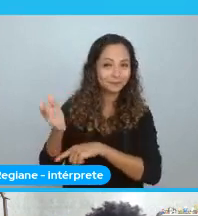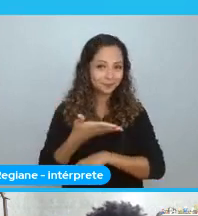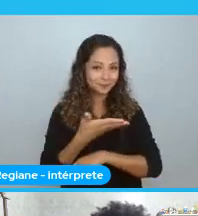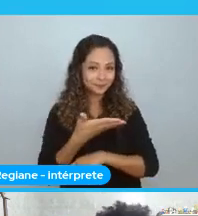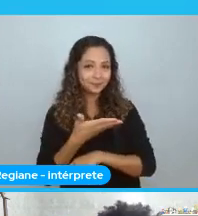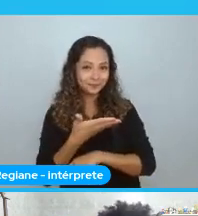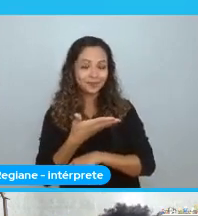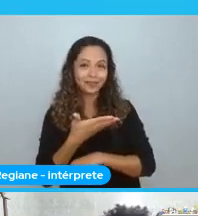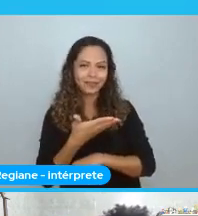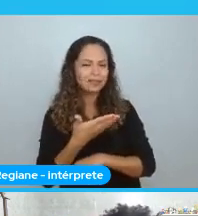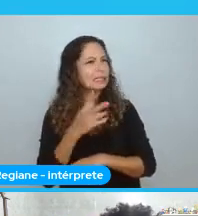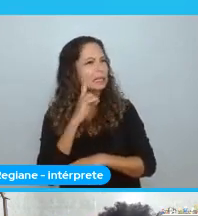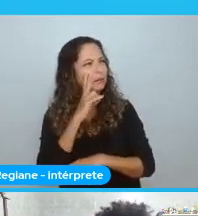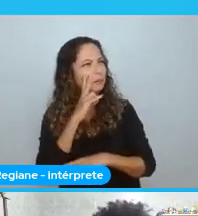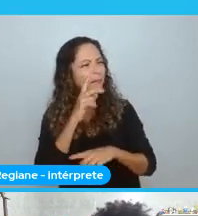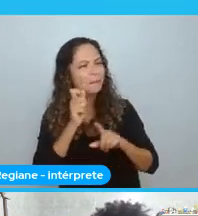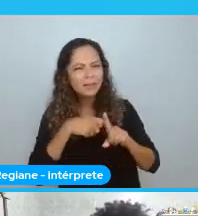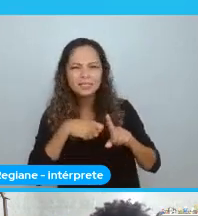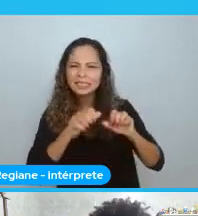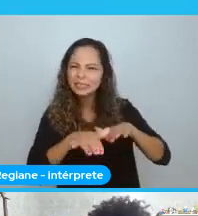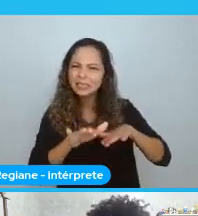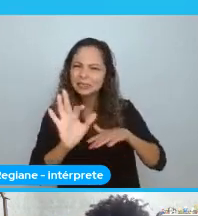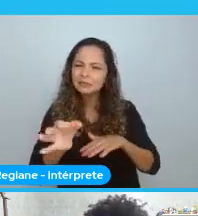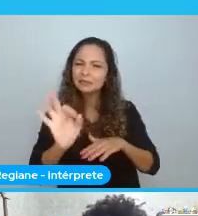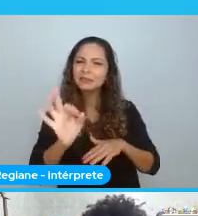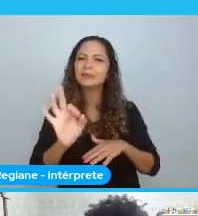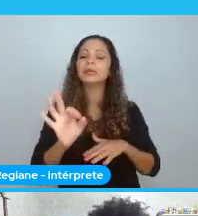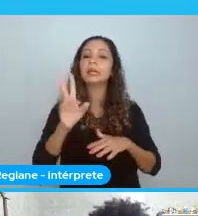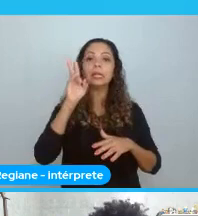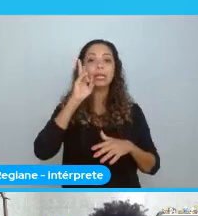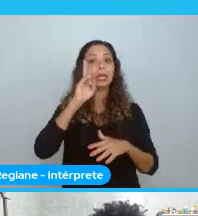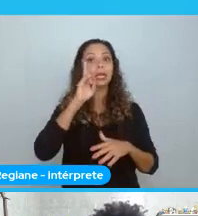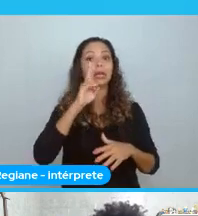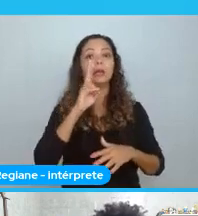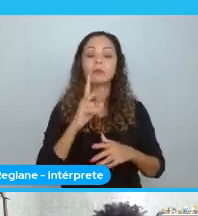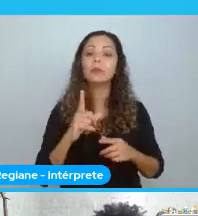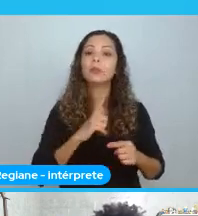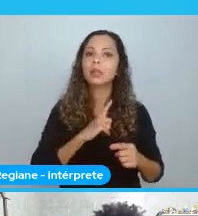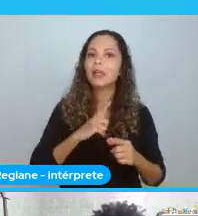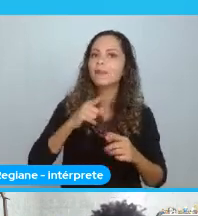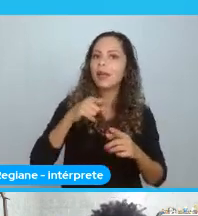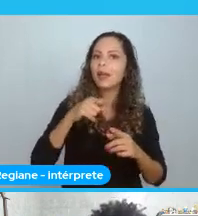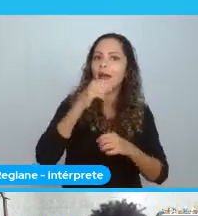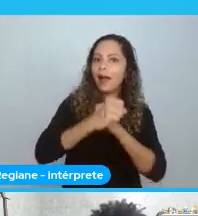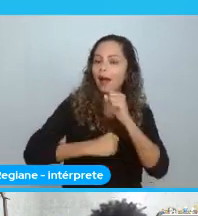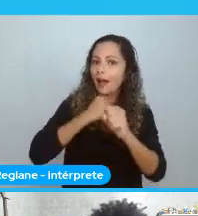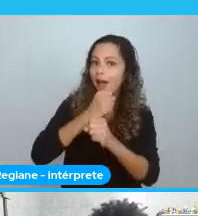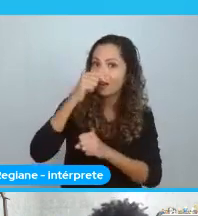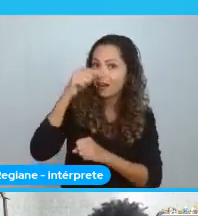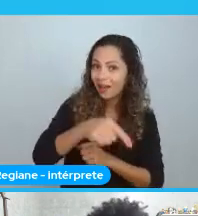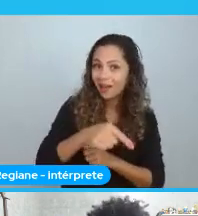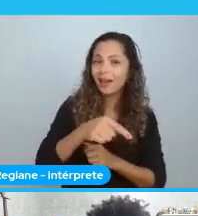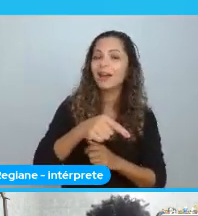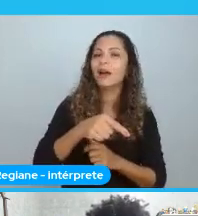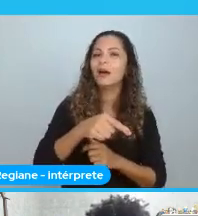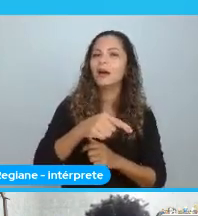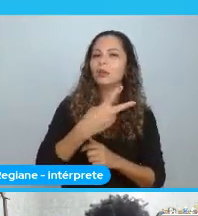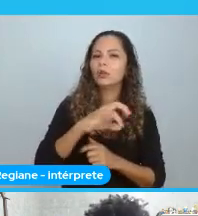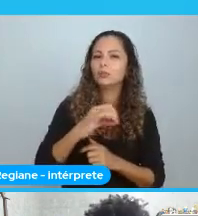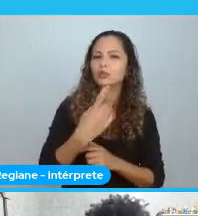tempos atrás, eu tinha visto uma chamada. Nesse mesmo ano, eu acho que teve a Python